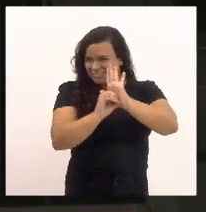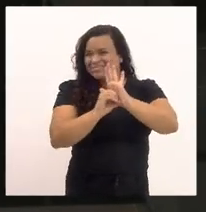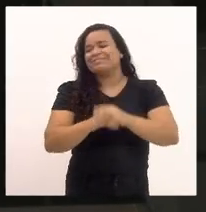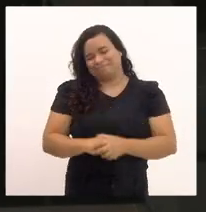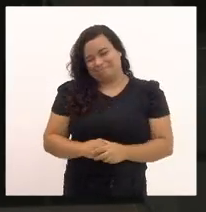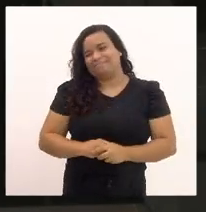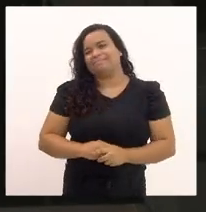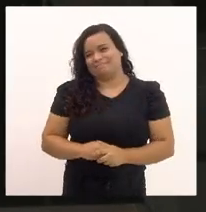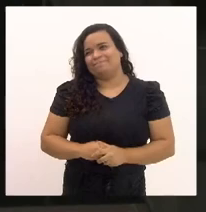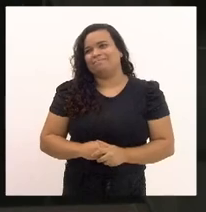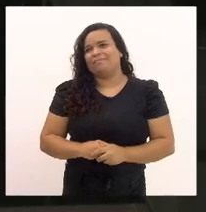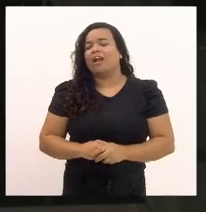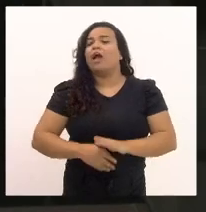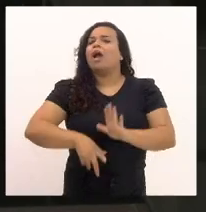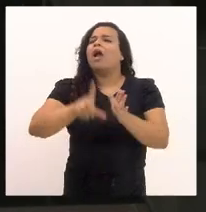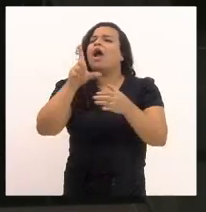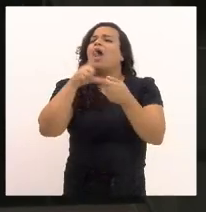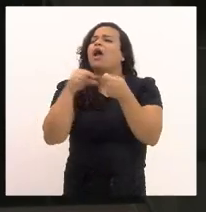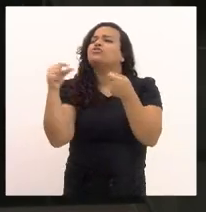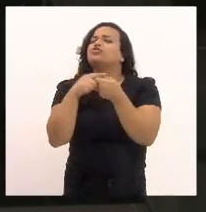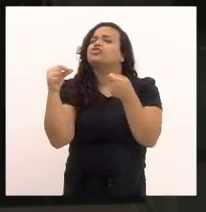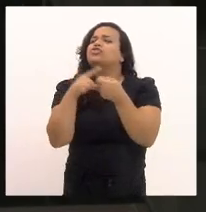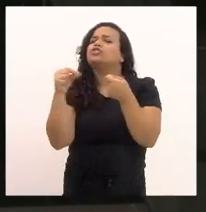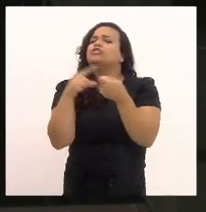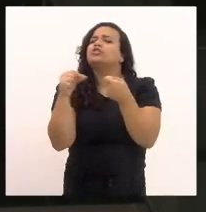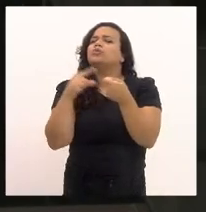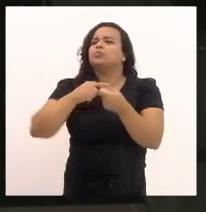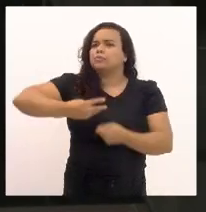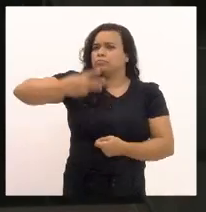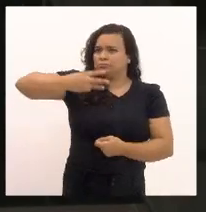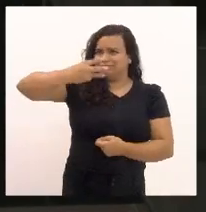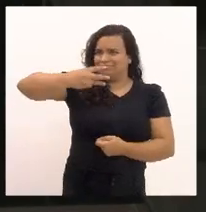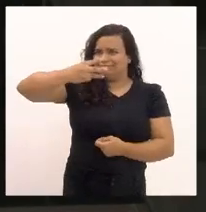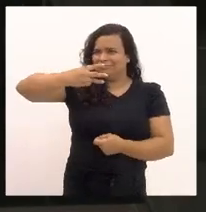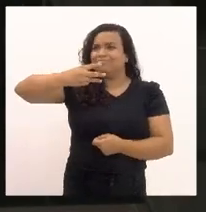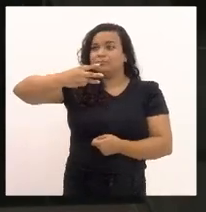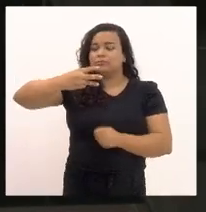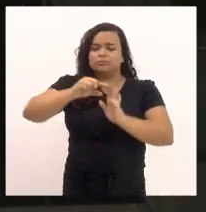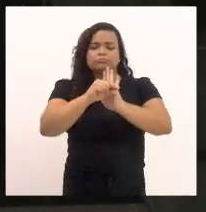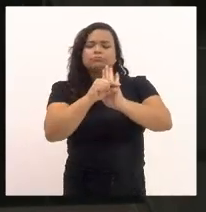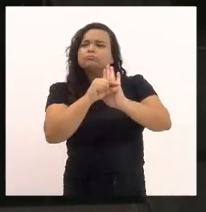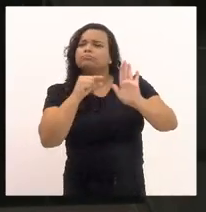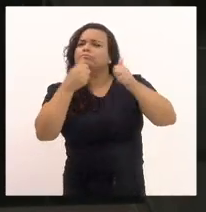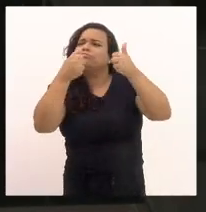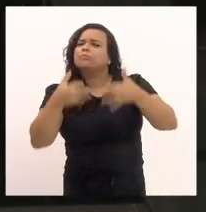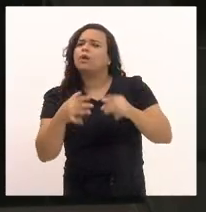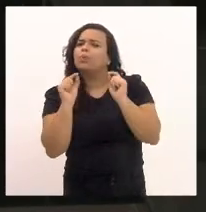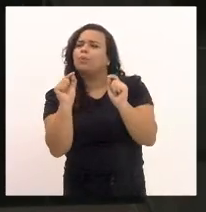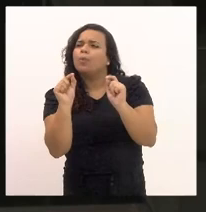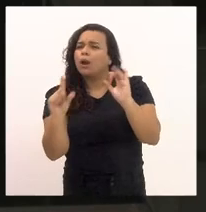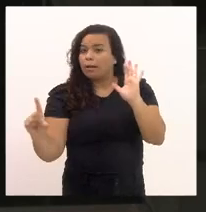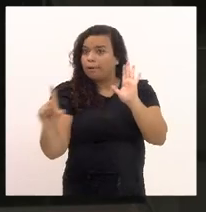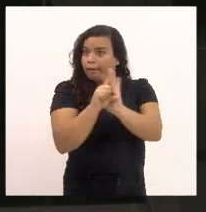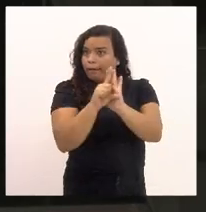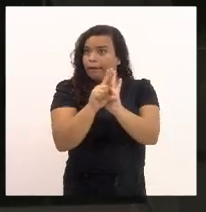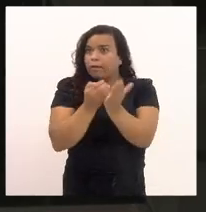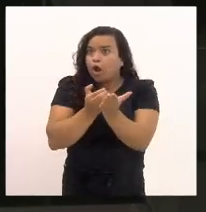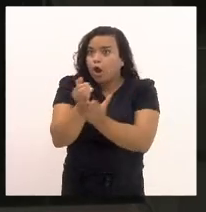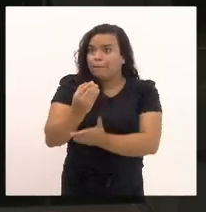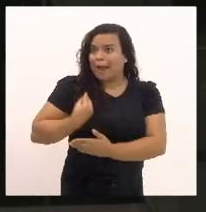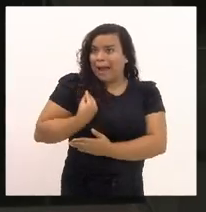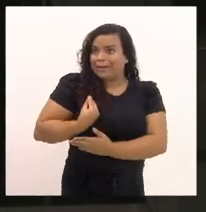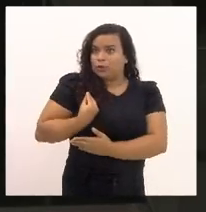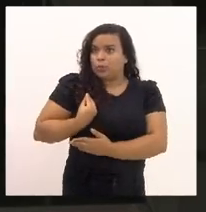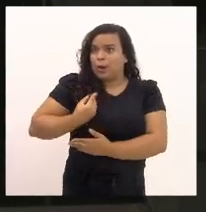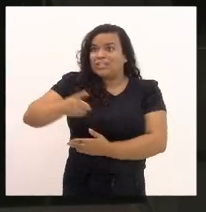O artigo terceiro diz o seguinte, esta lei entre vigor na